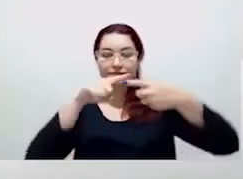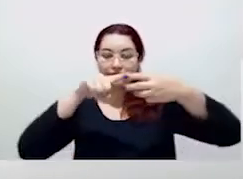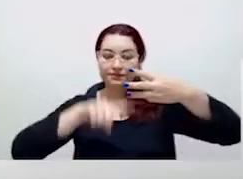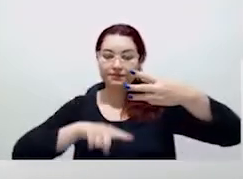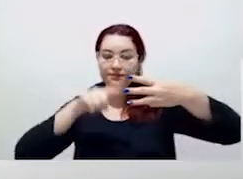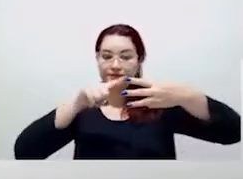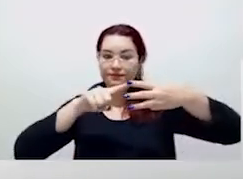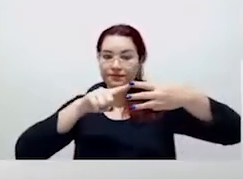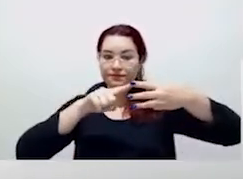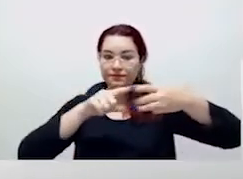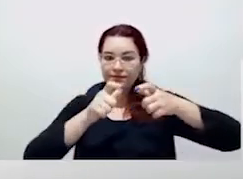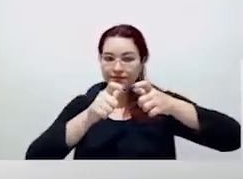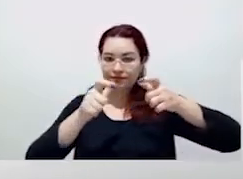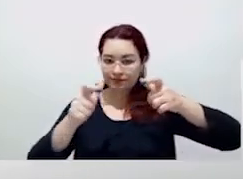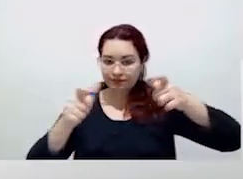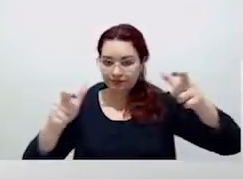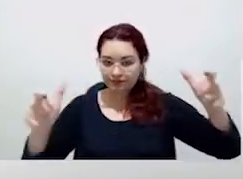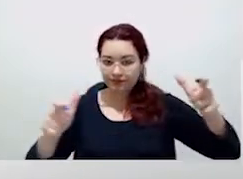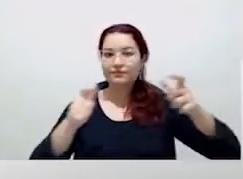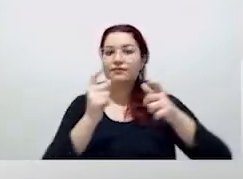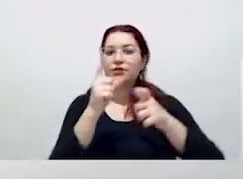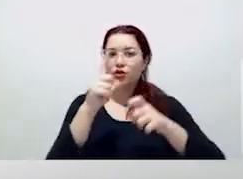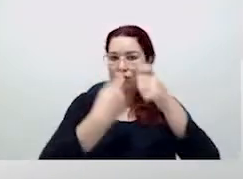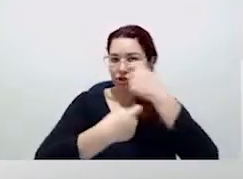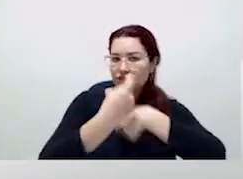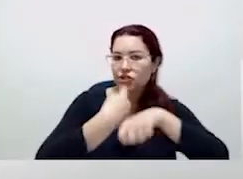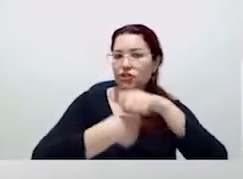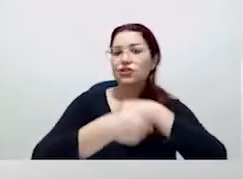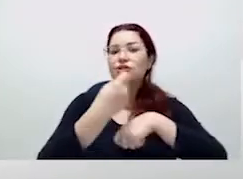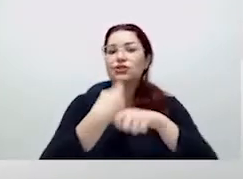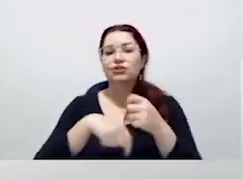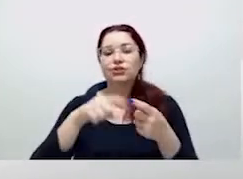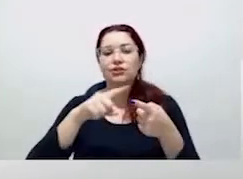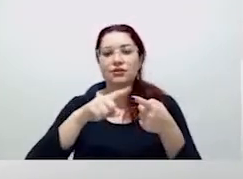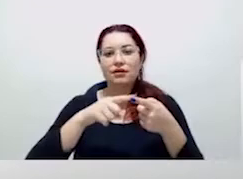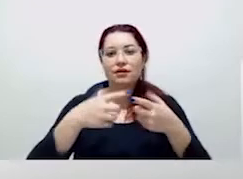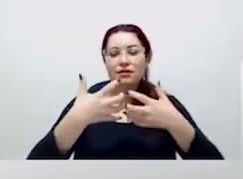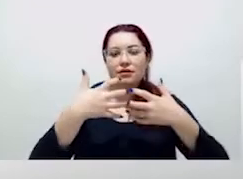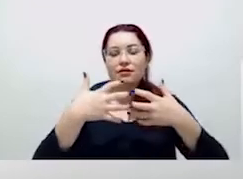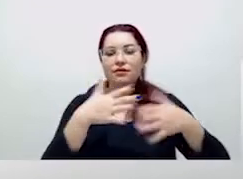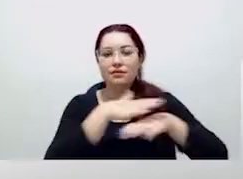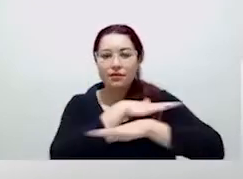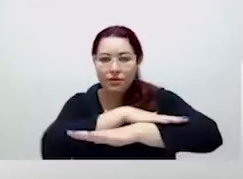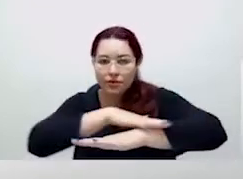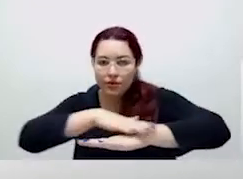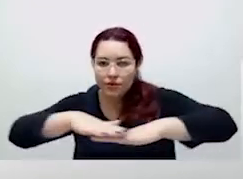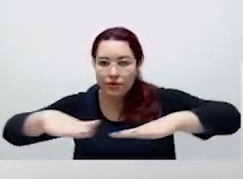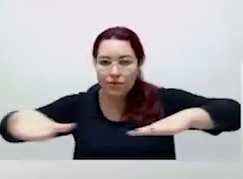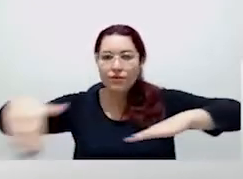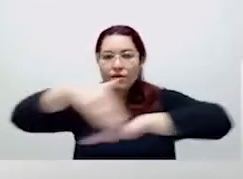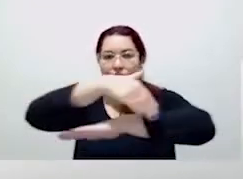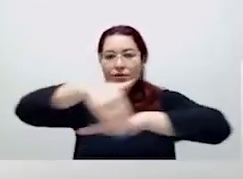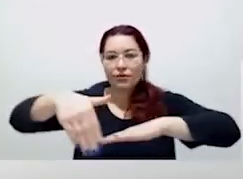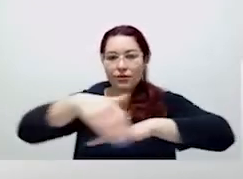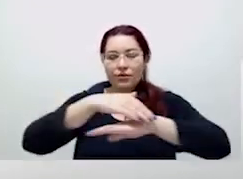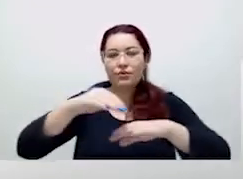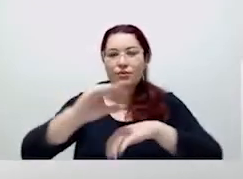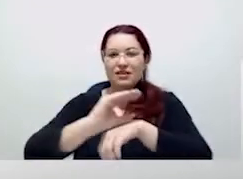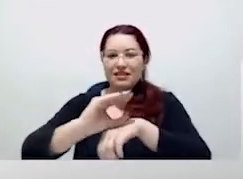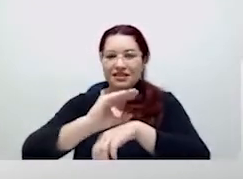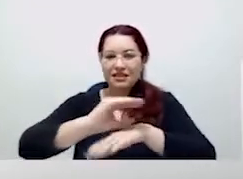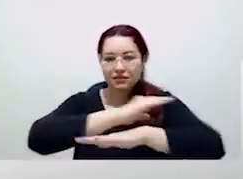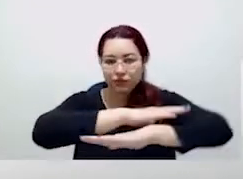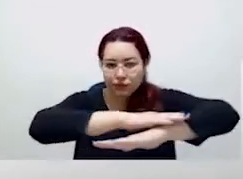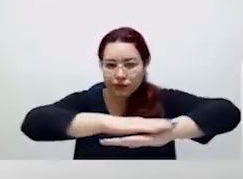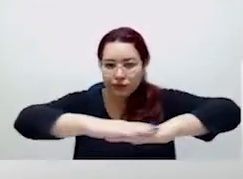crescimento, onde nós já falamos sobre logística, falamos sobre mobilidade, estamos com o pavimenta ajudando municípios,